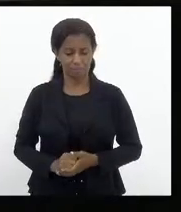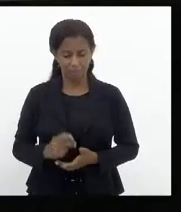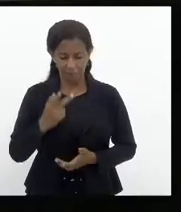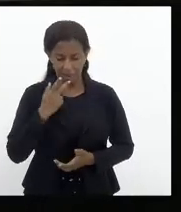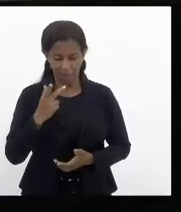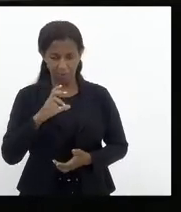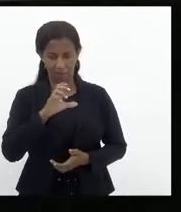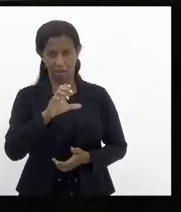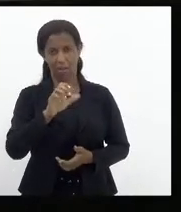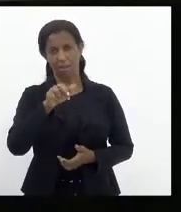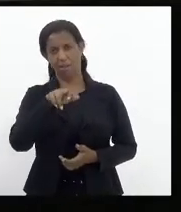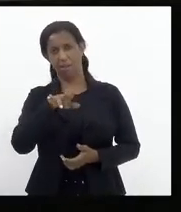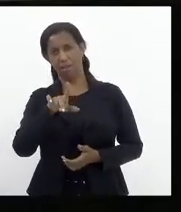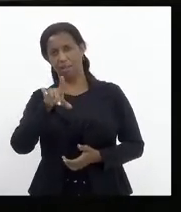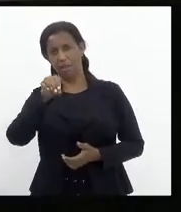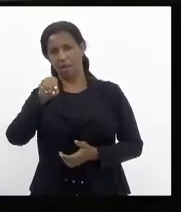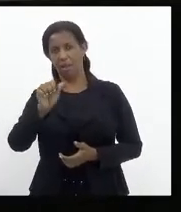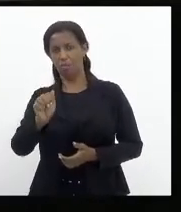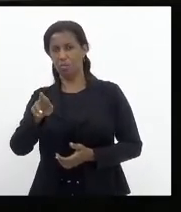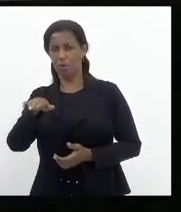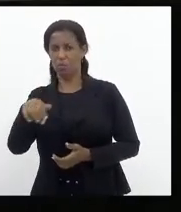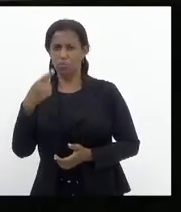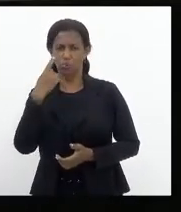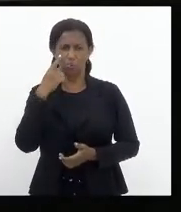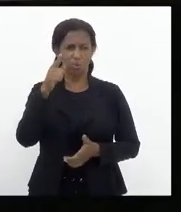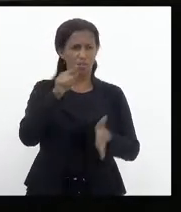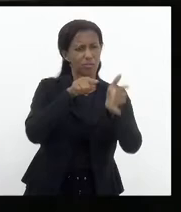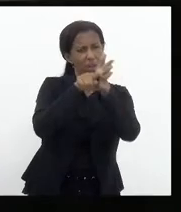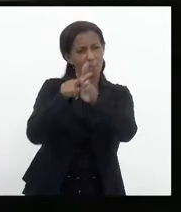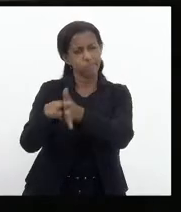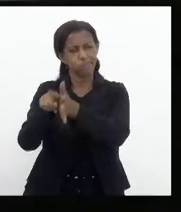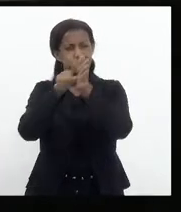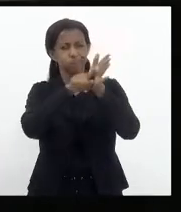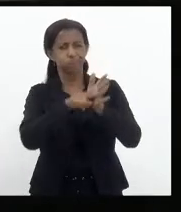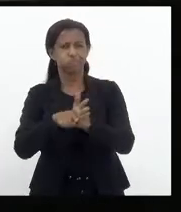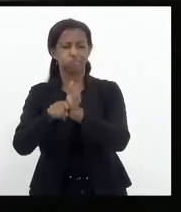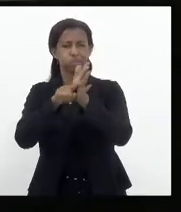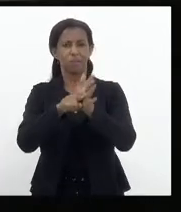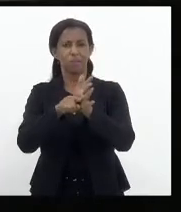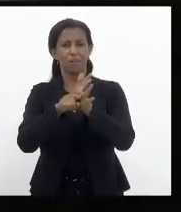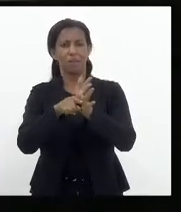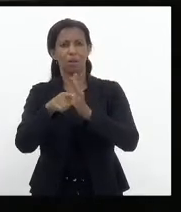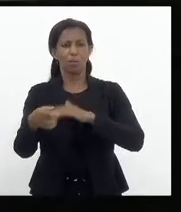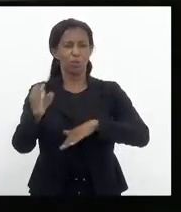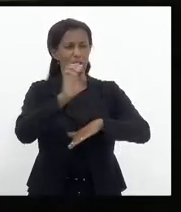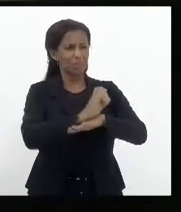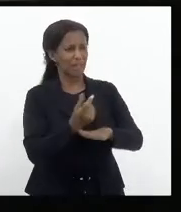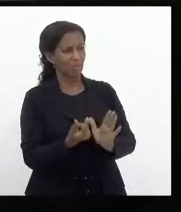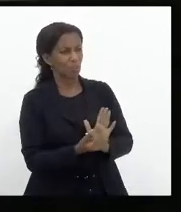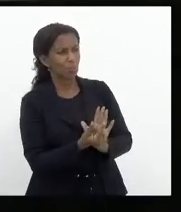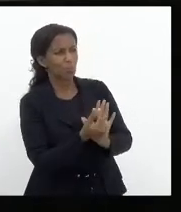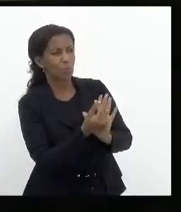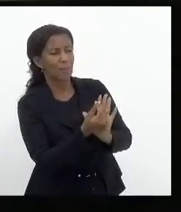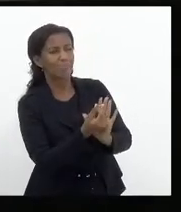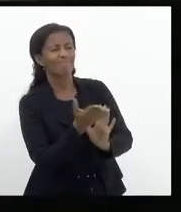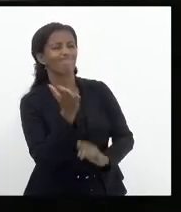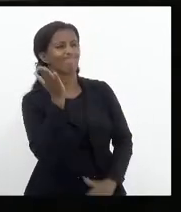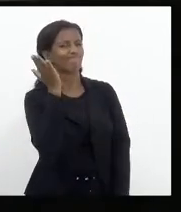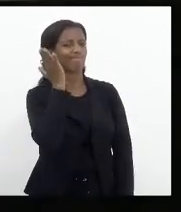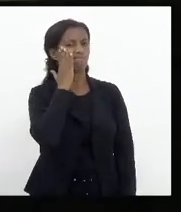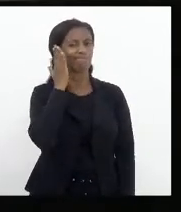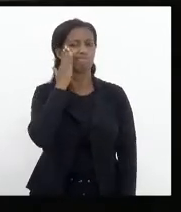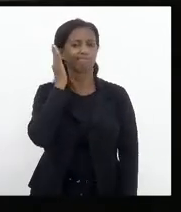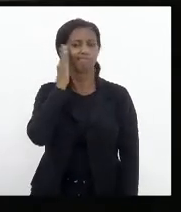Augusto, que quando a gente vai verificar os anais financeiros do nosso Estado, nós já sabemos que